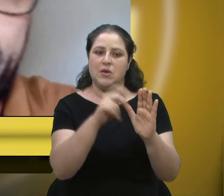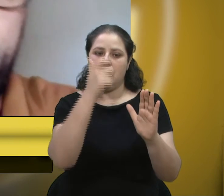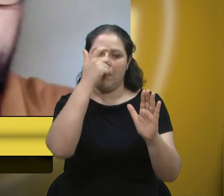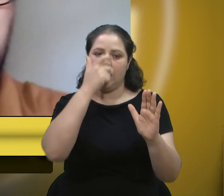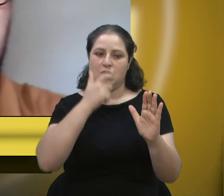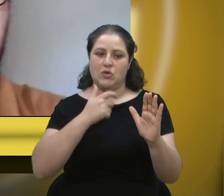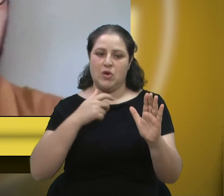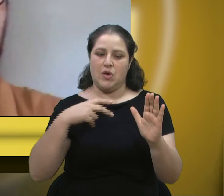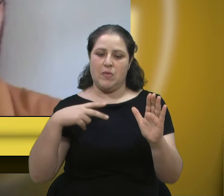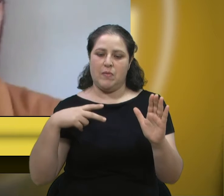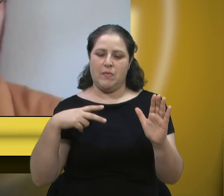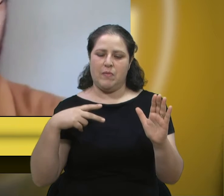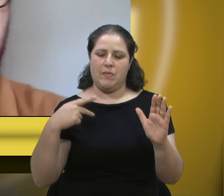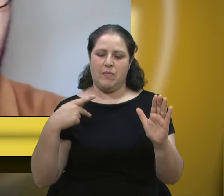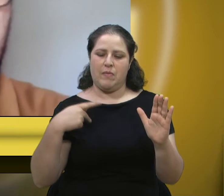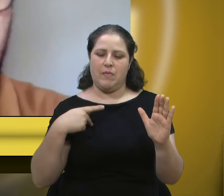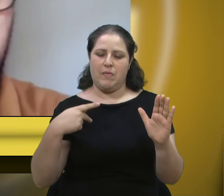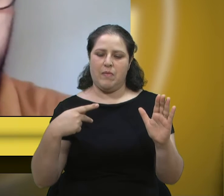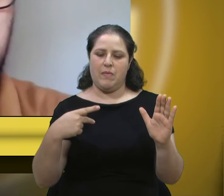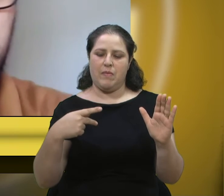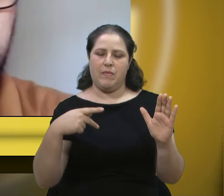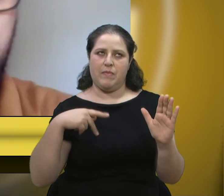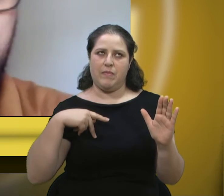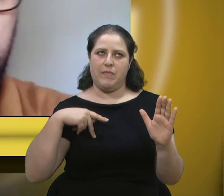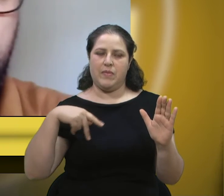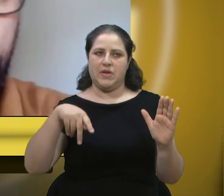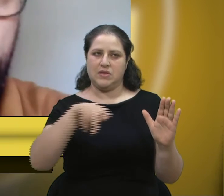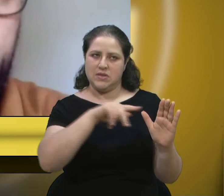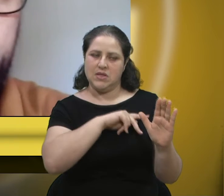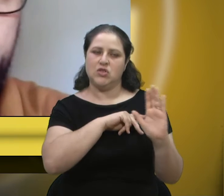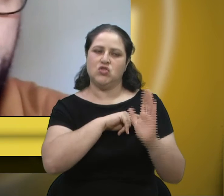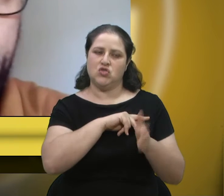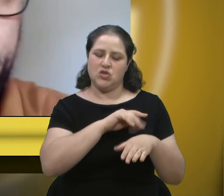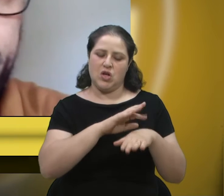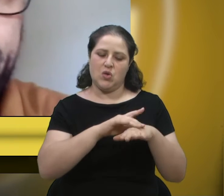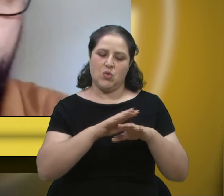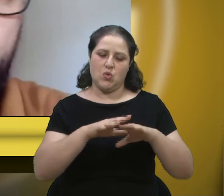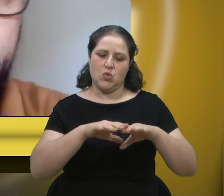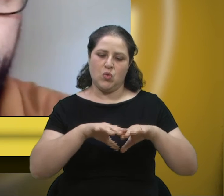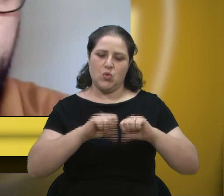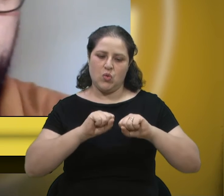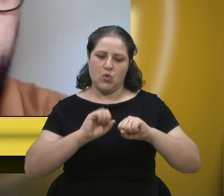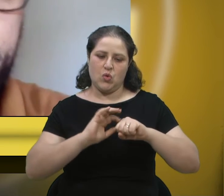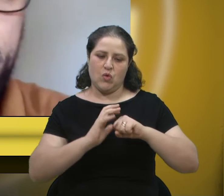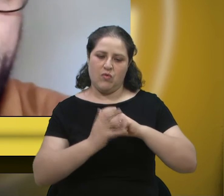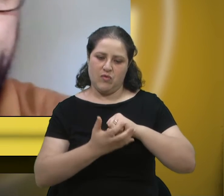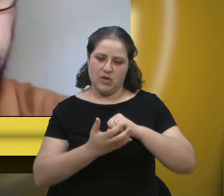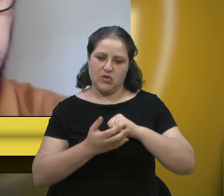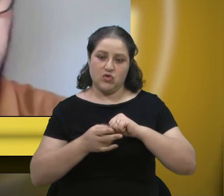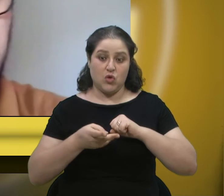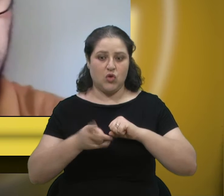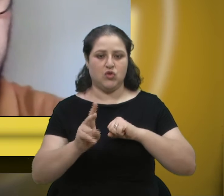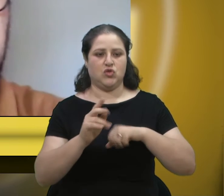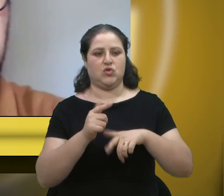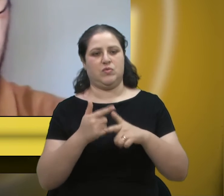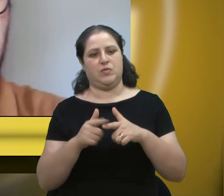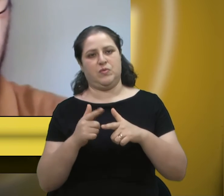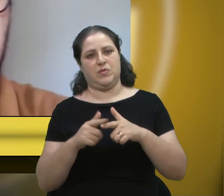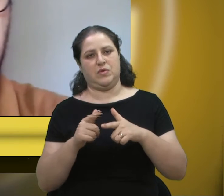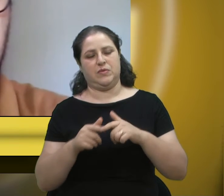já passaram e, eventualmente, ficam com algum problema. Então, a gente conta aí com o apoio dos demais colegas vereadores para seguir nessa